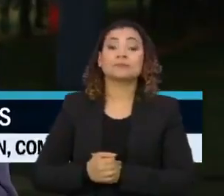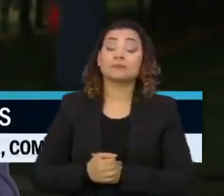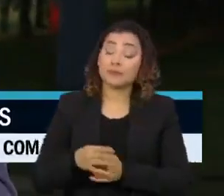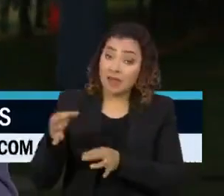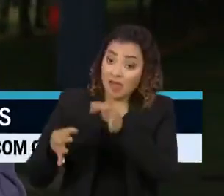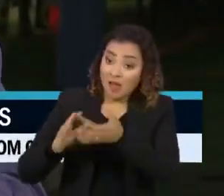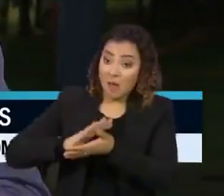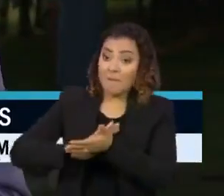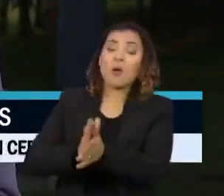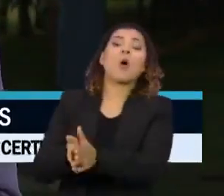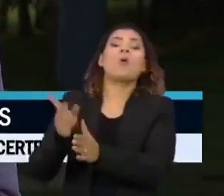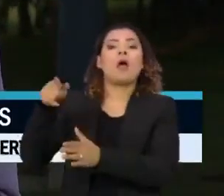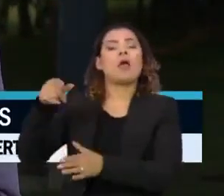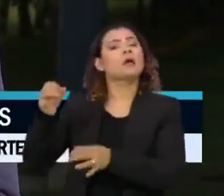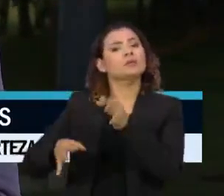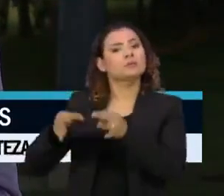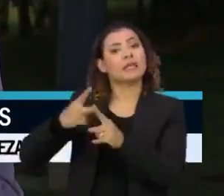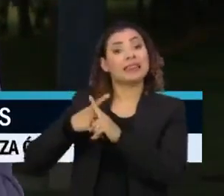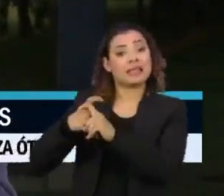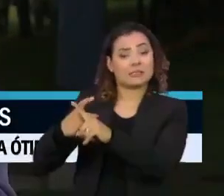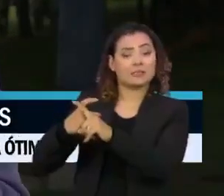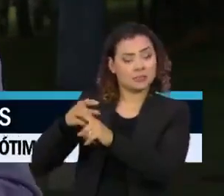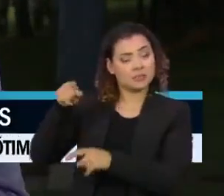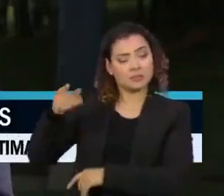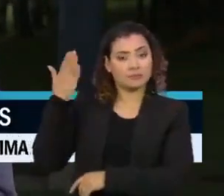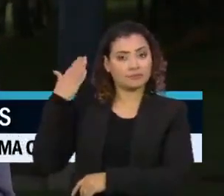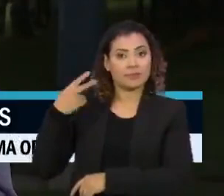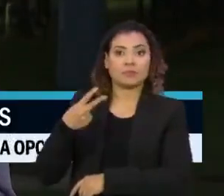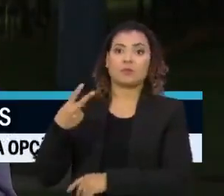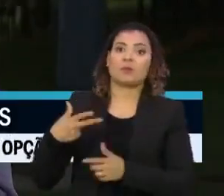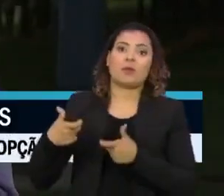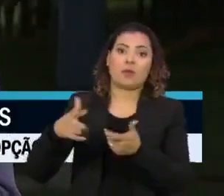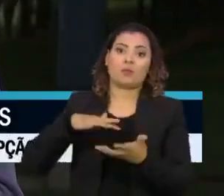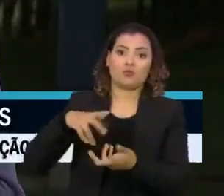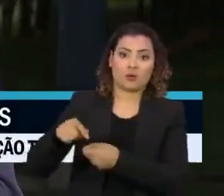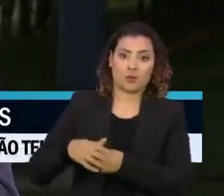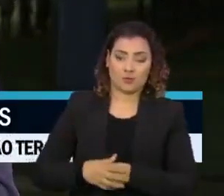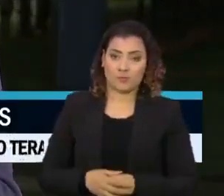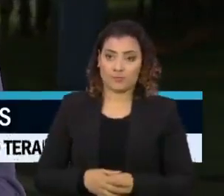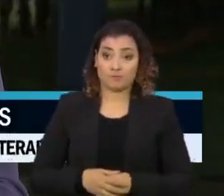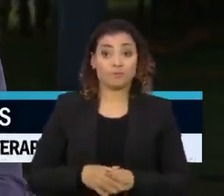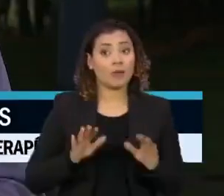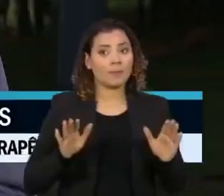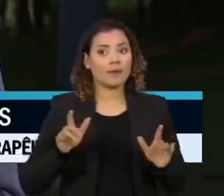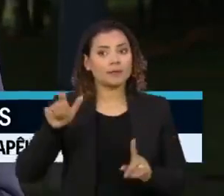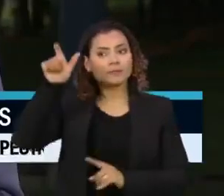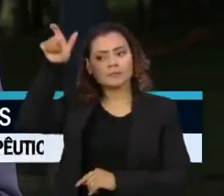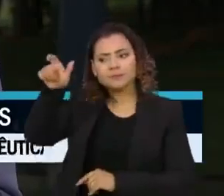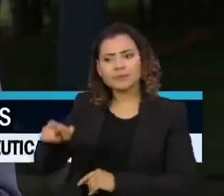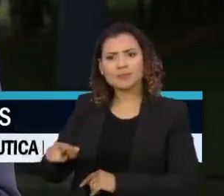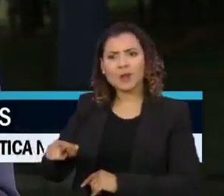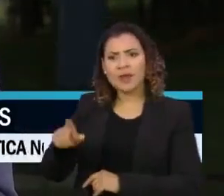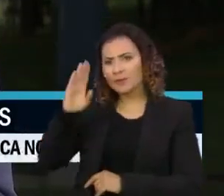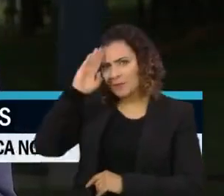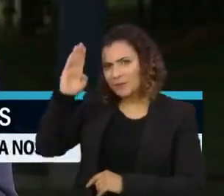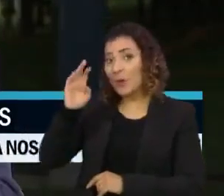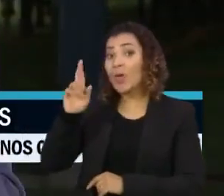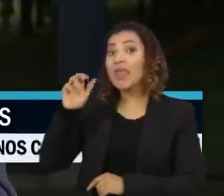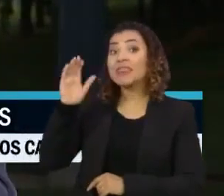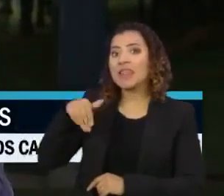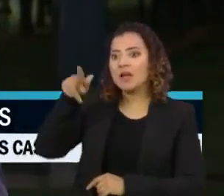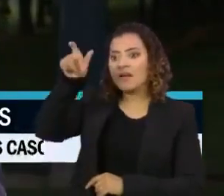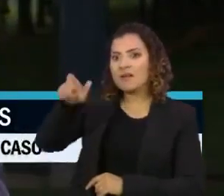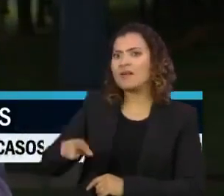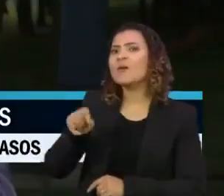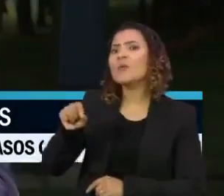Nuremberg foi o palco do julgamento dos nazistas após a Segunda Guerra Mundial. E o personagem, citado por Renan na CPI,